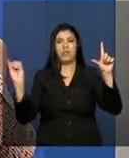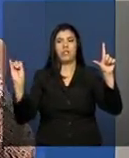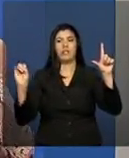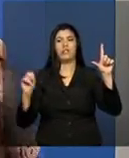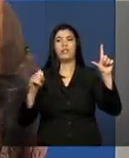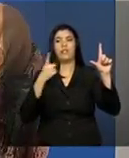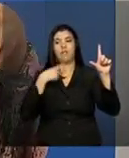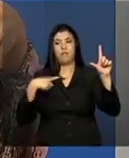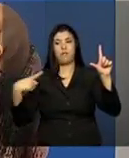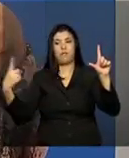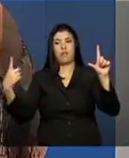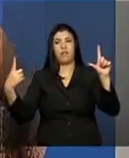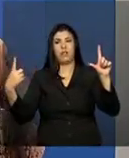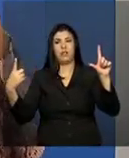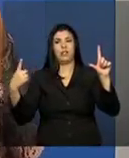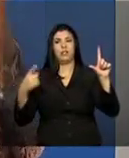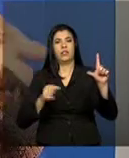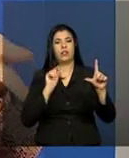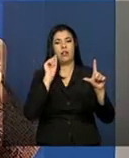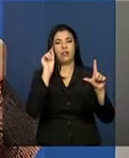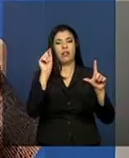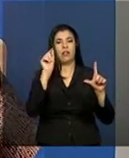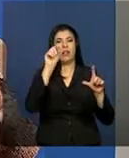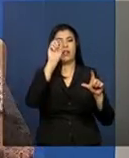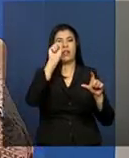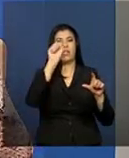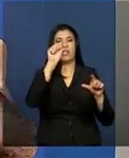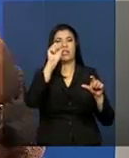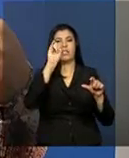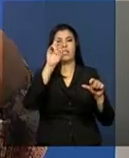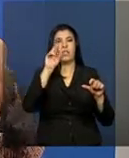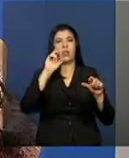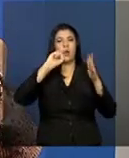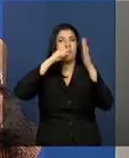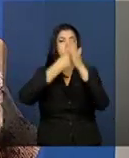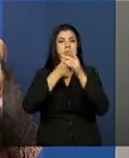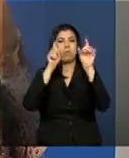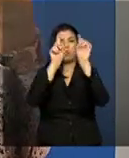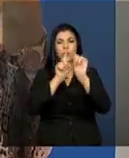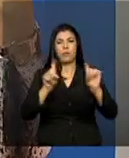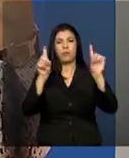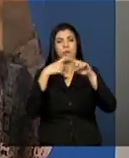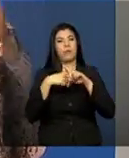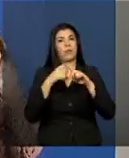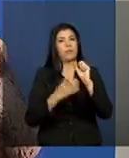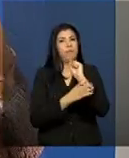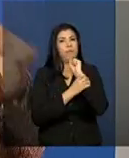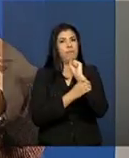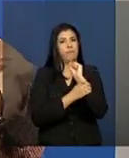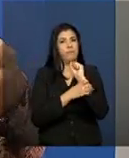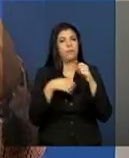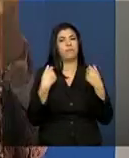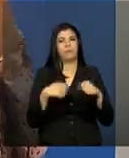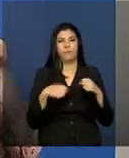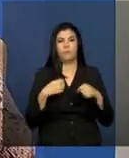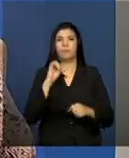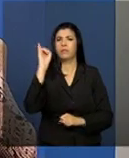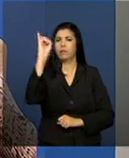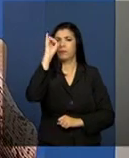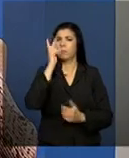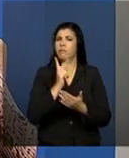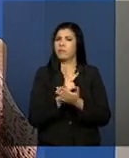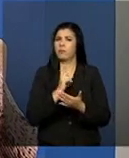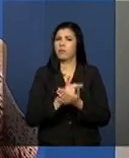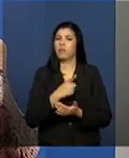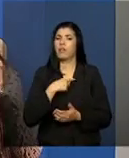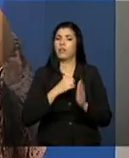sair de qualquer sistema, né, que você vai fazendo, bloqueia o seu computador. São medidas de segurança que a gente gosta de falar e estão no